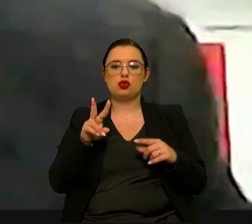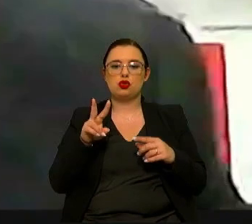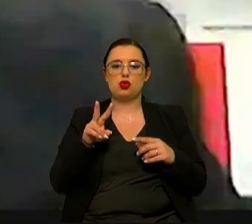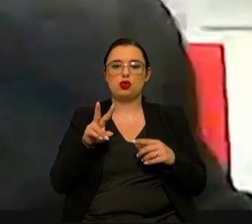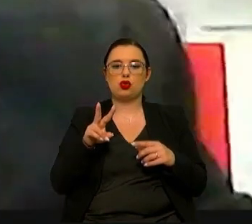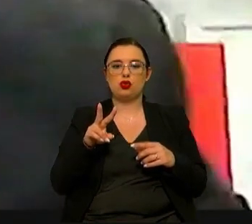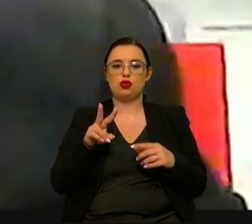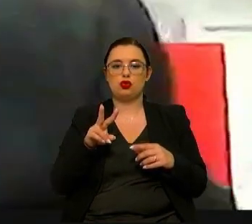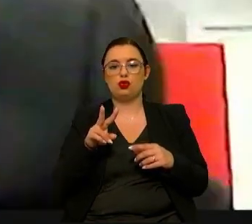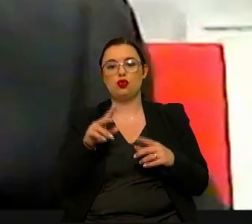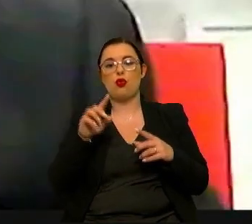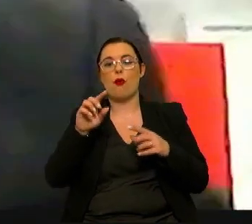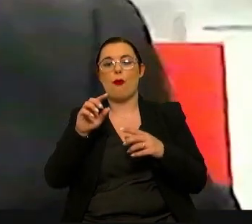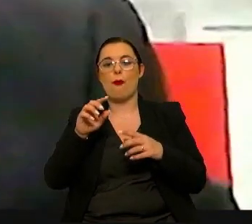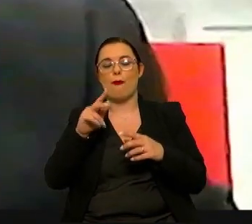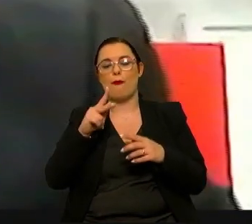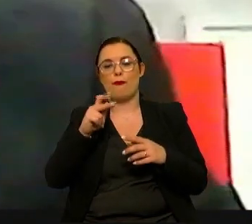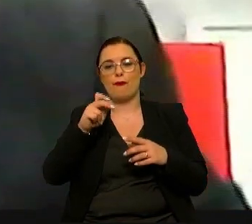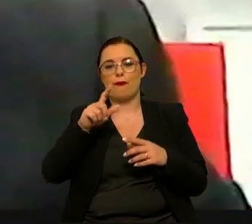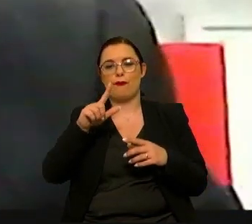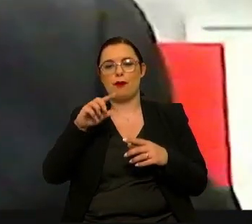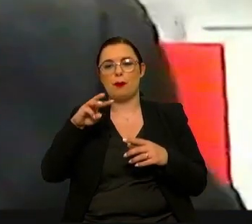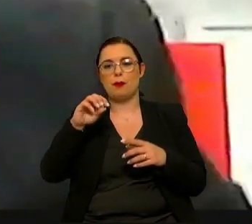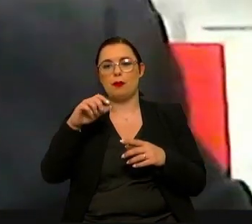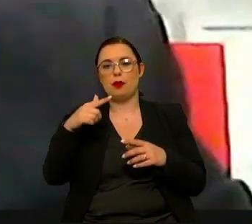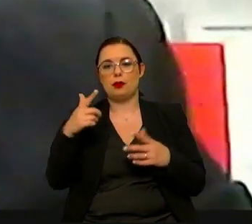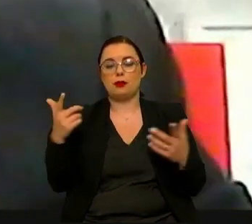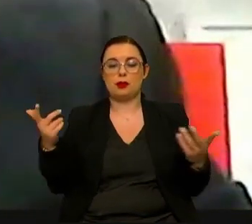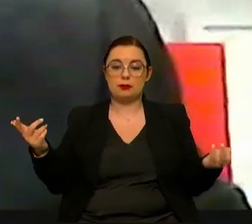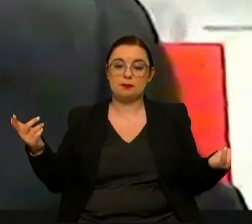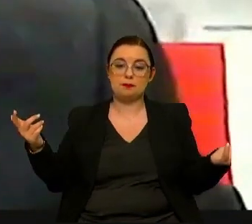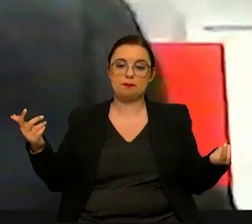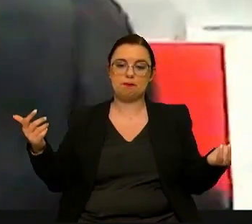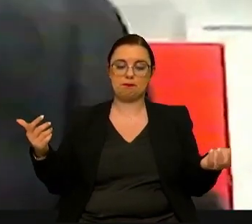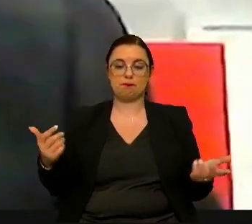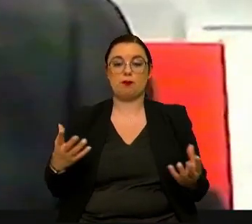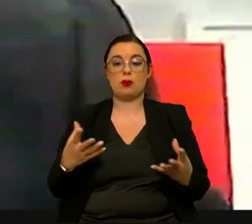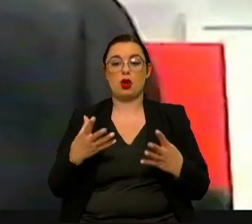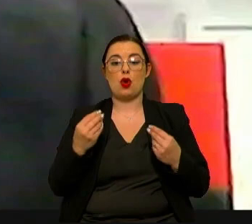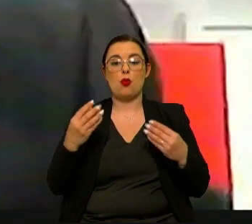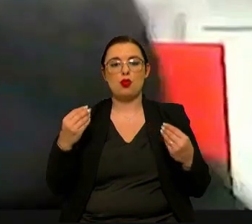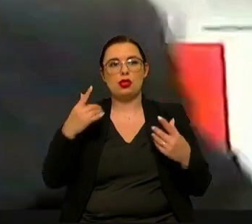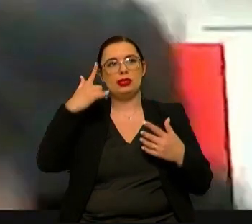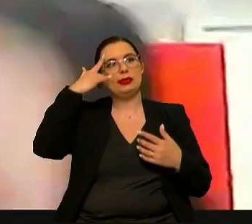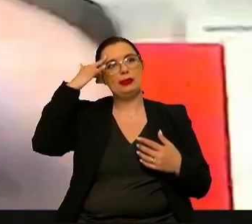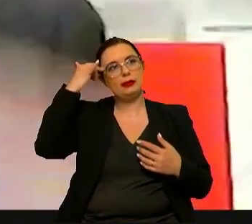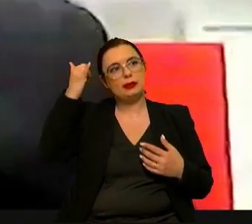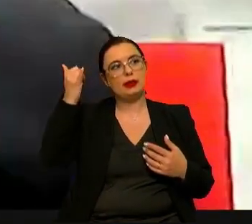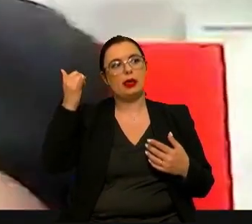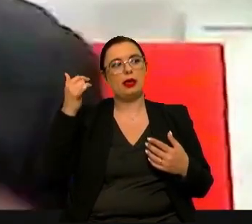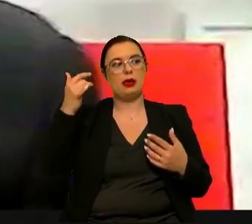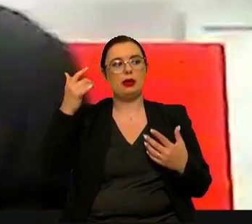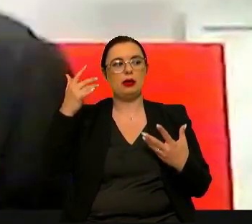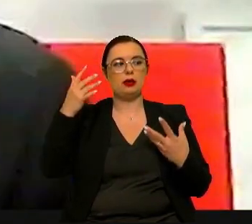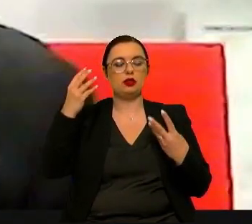há um primeiro e ali já estamos no segundo val da morte, muitas das ideias, muitos daquilo que está